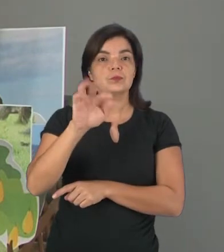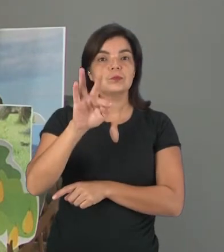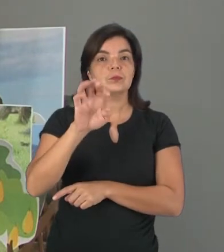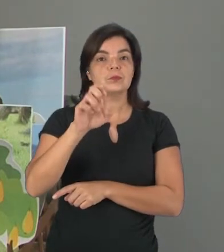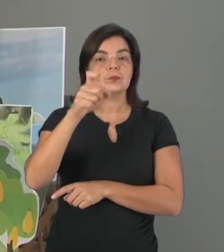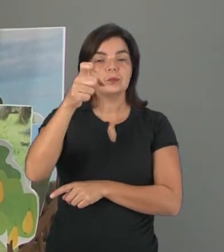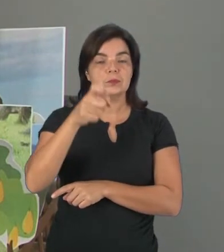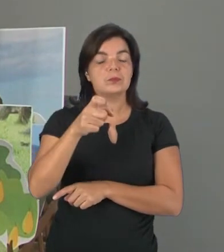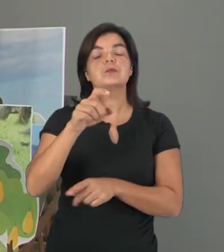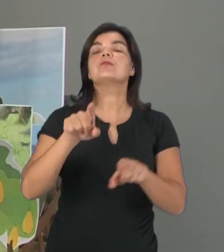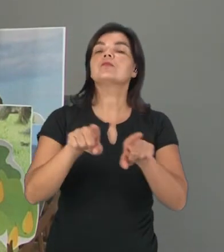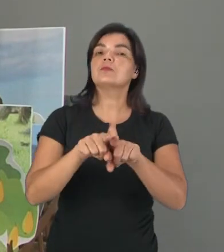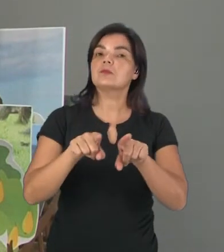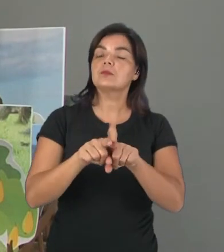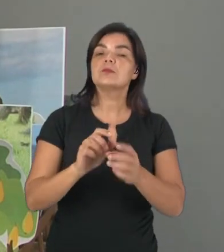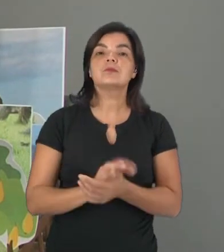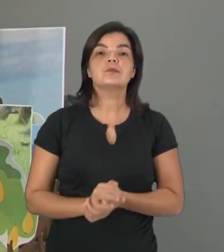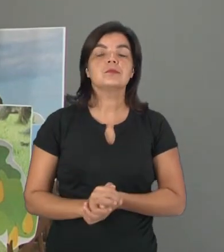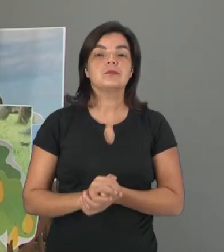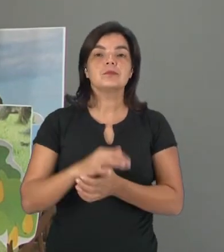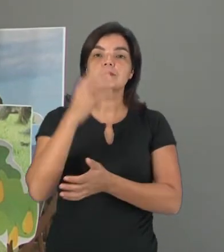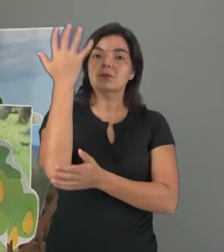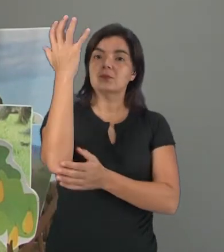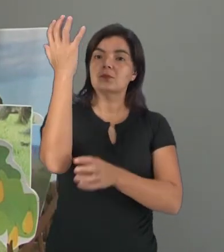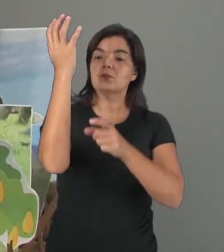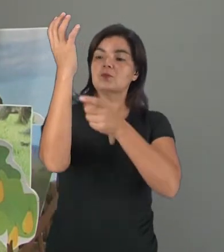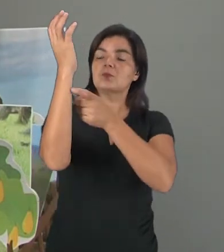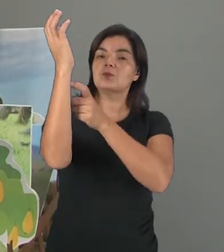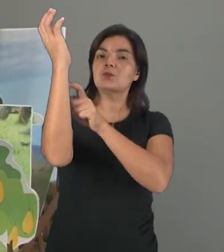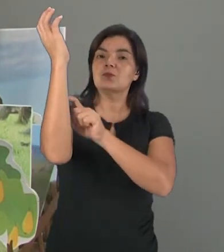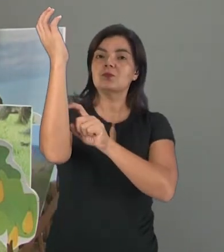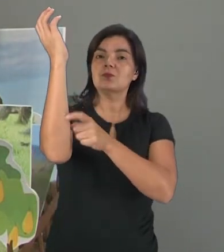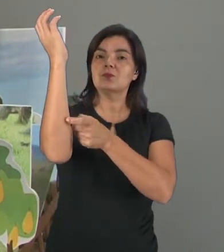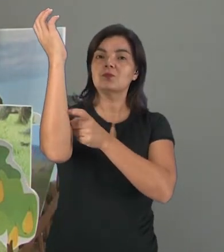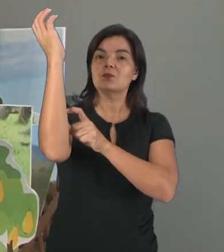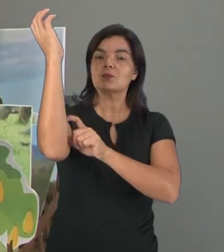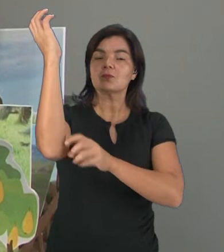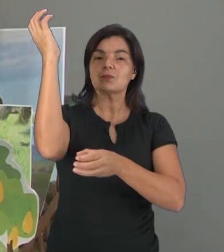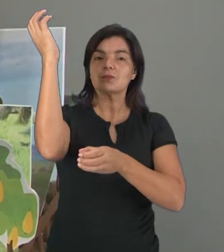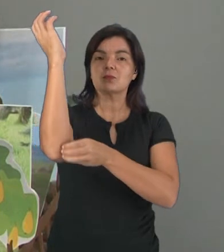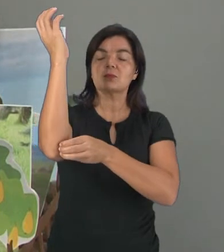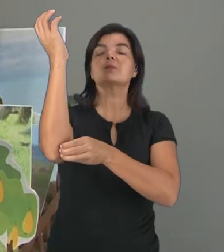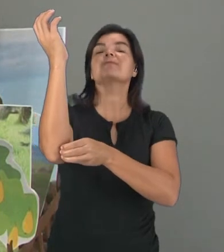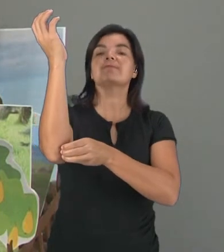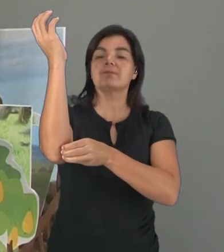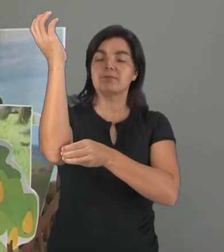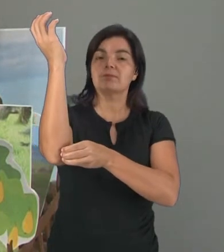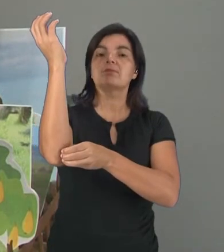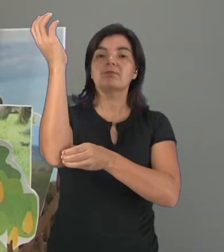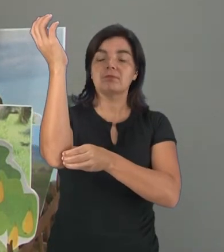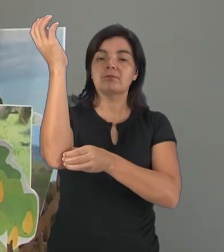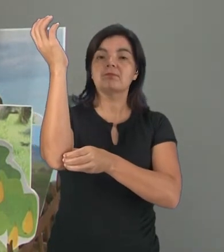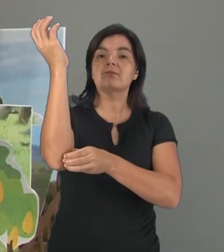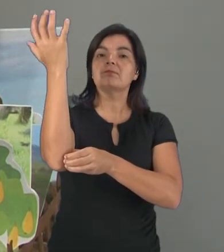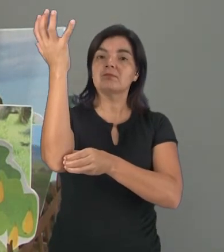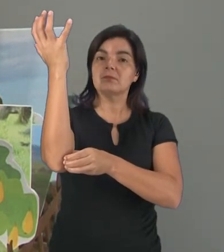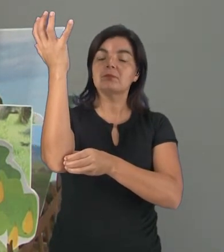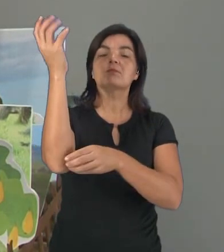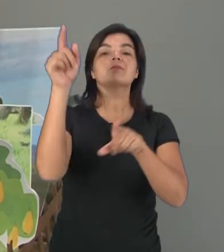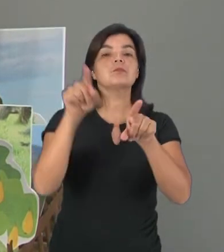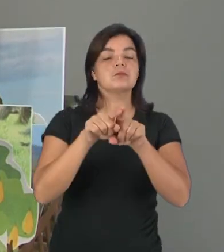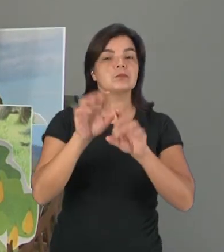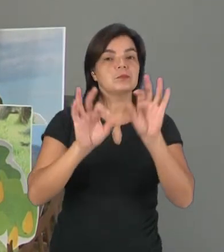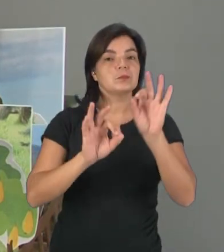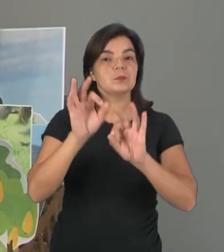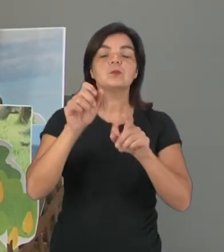certo? Através do látex, que é retirado do tronco da árvore, que desta árvore seringueira, que é